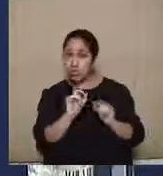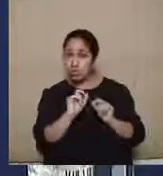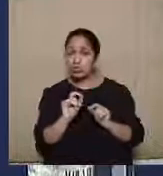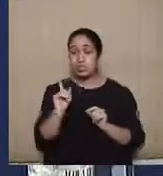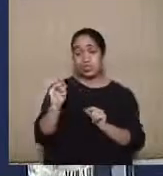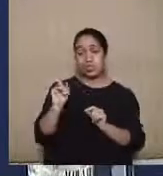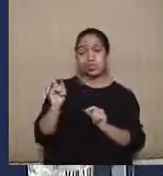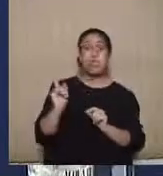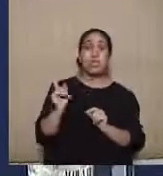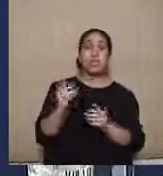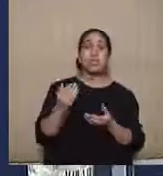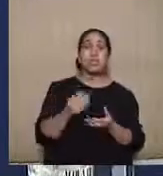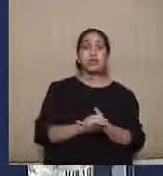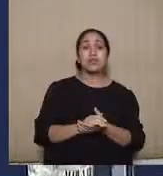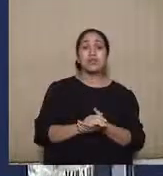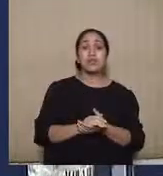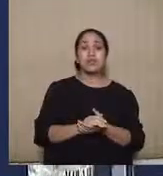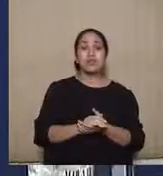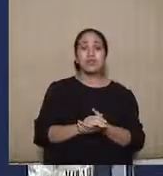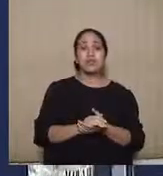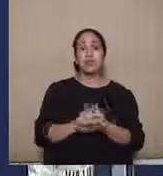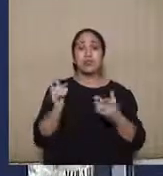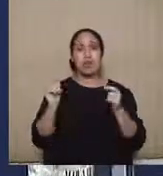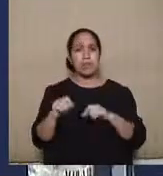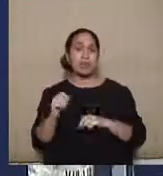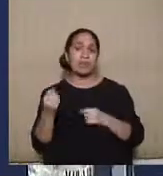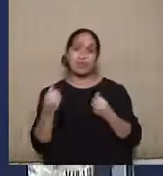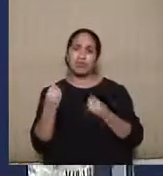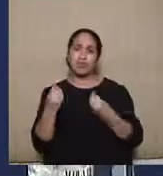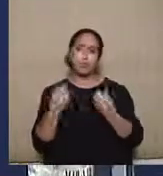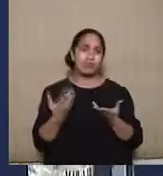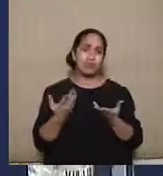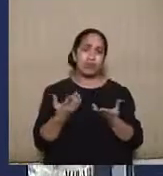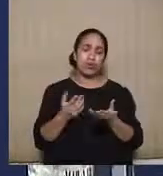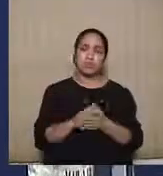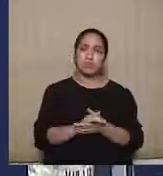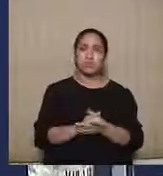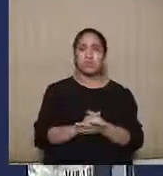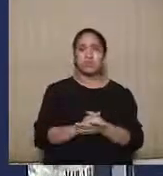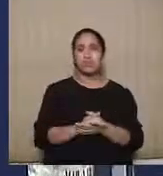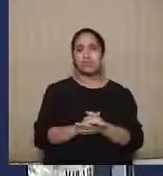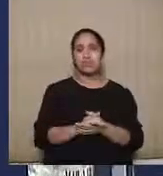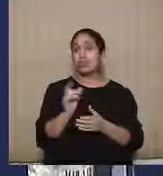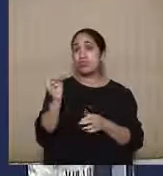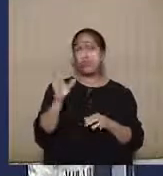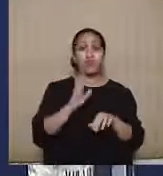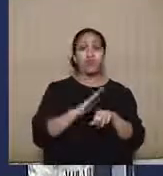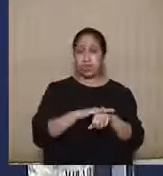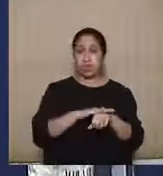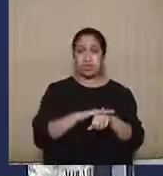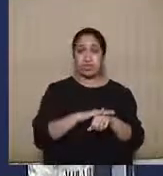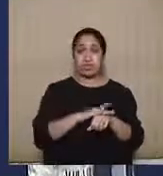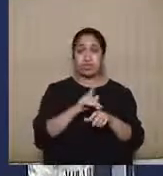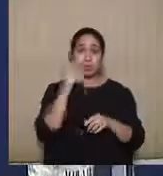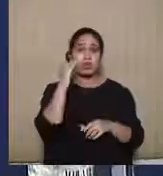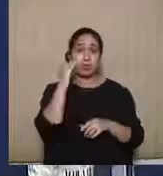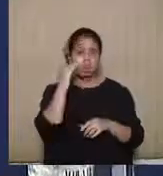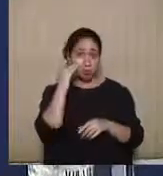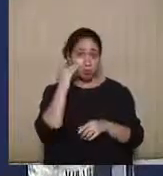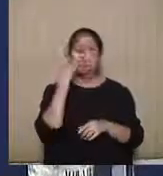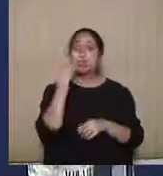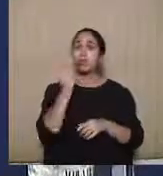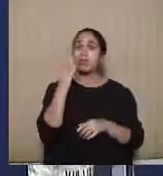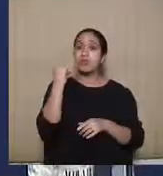e que tivesse apenas a condição de mero executor. Mas esse foi um entendimento que, embora